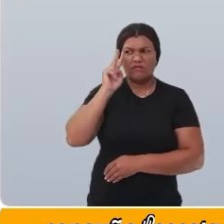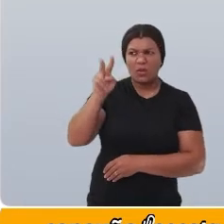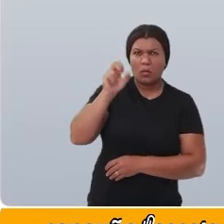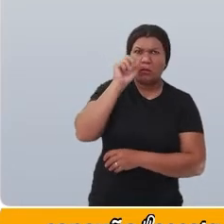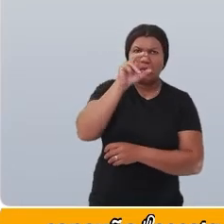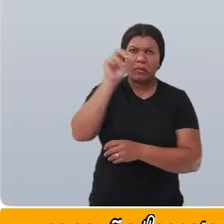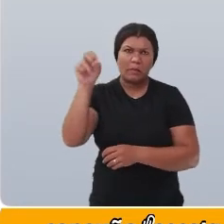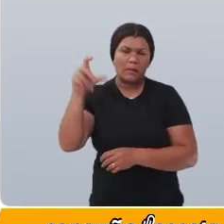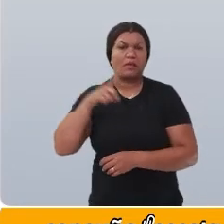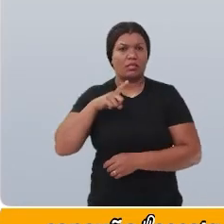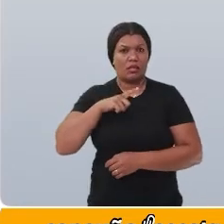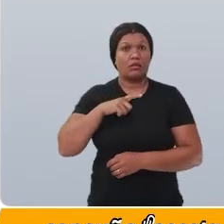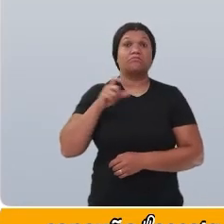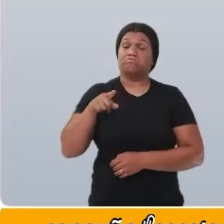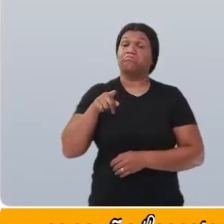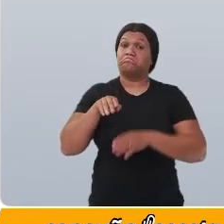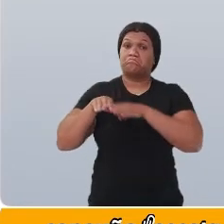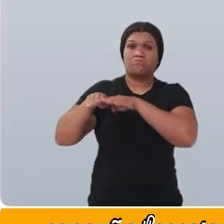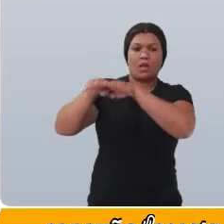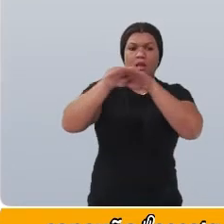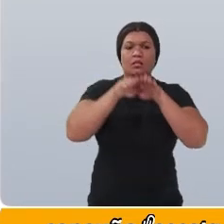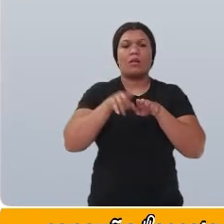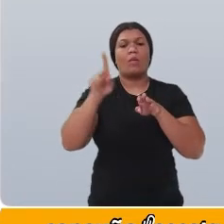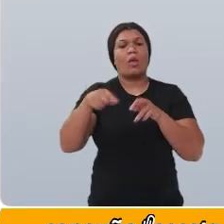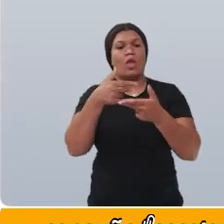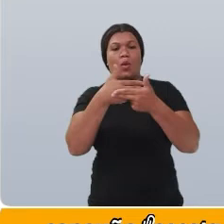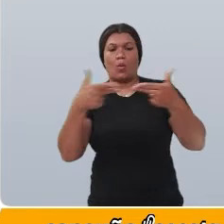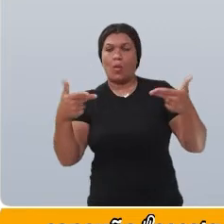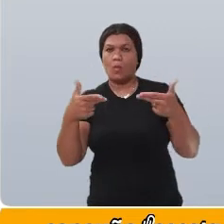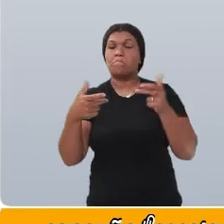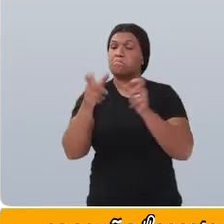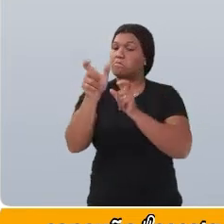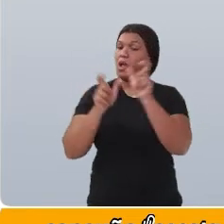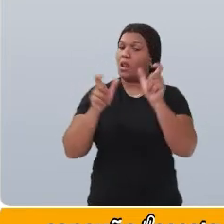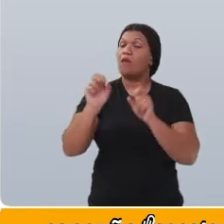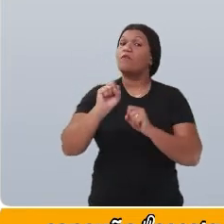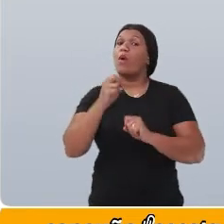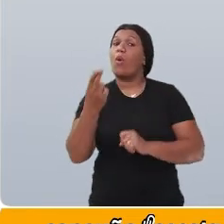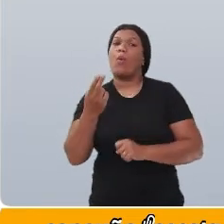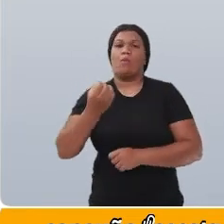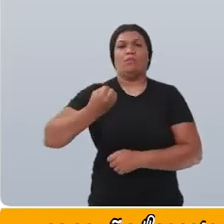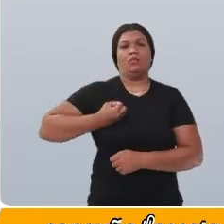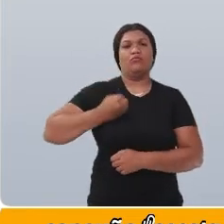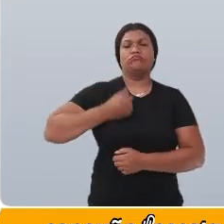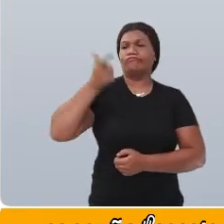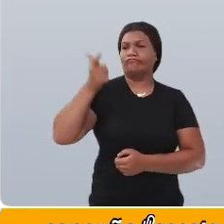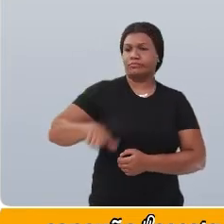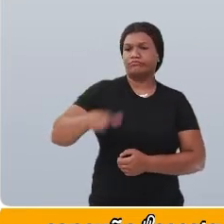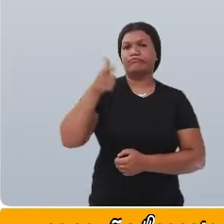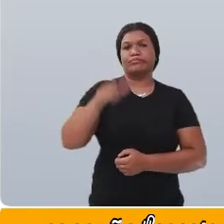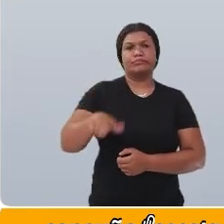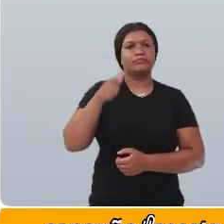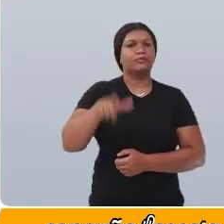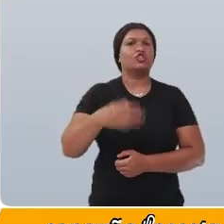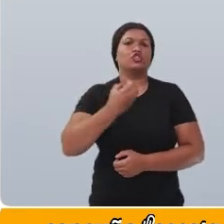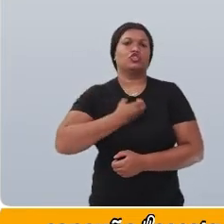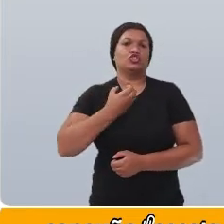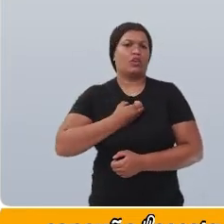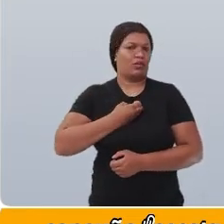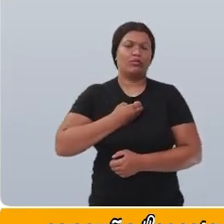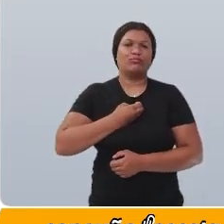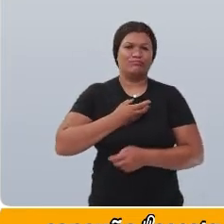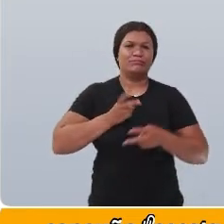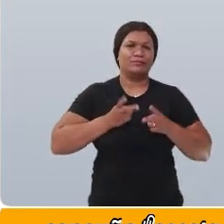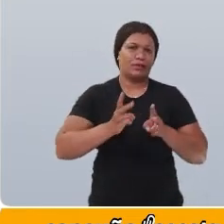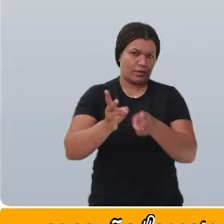Padrões são coisas, palavras ou números que se repetem de uma maneira lógica e